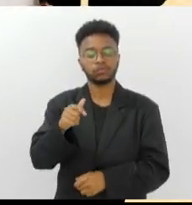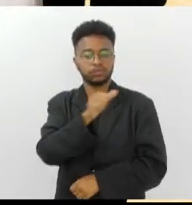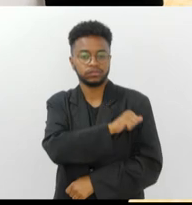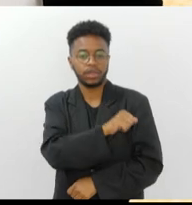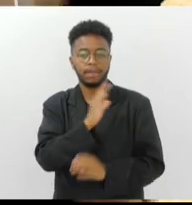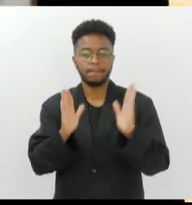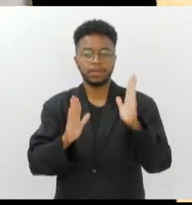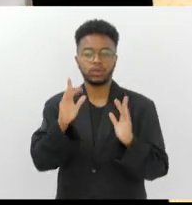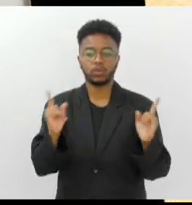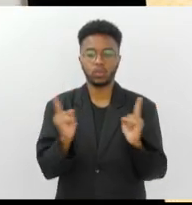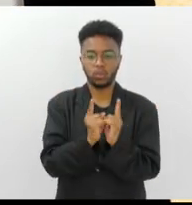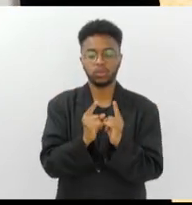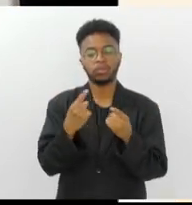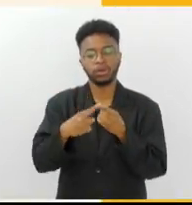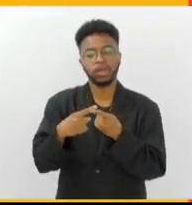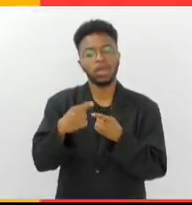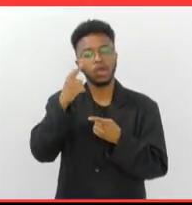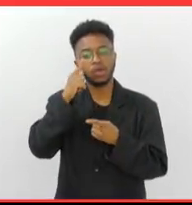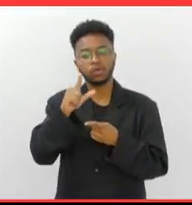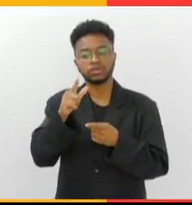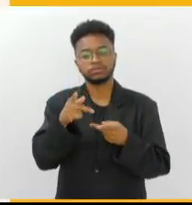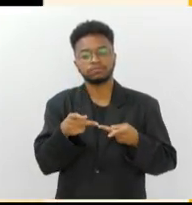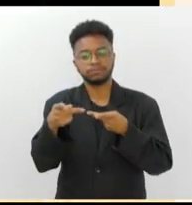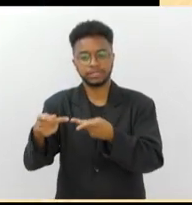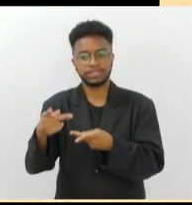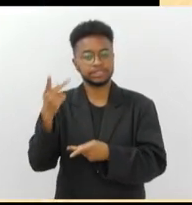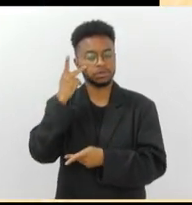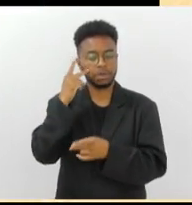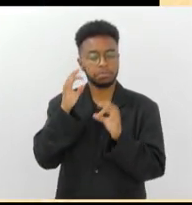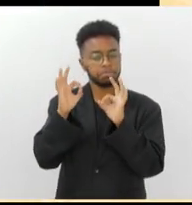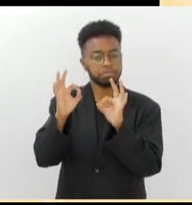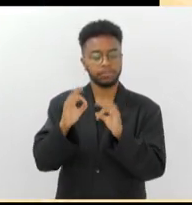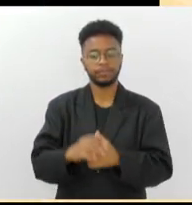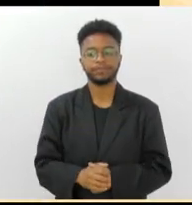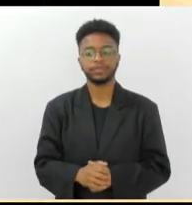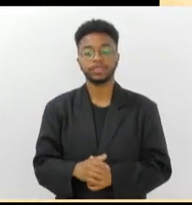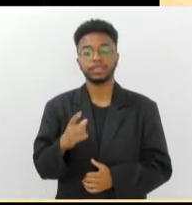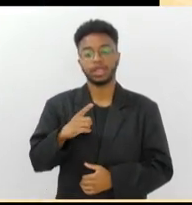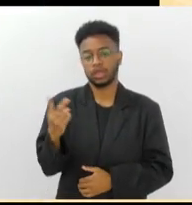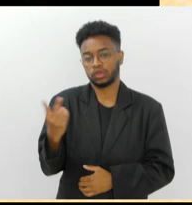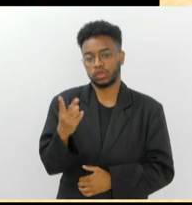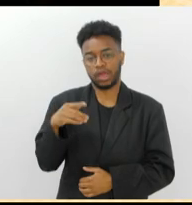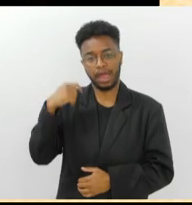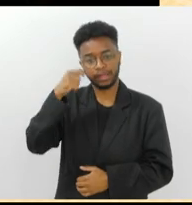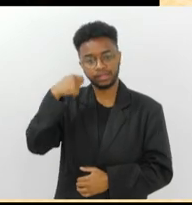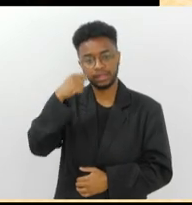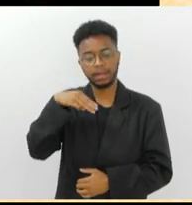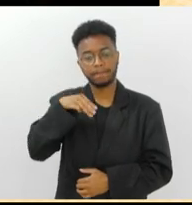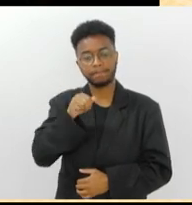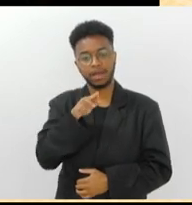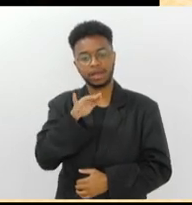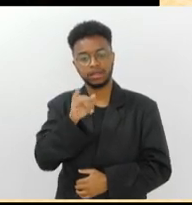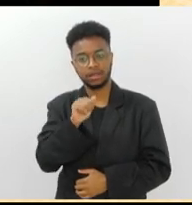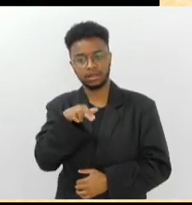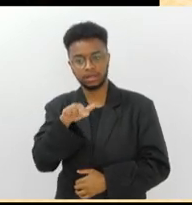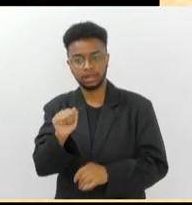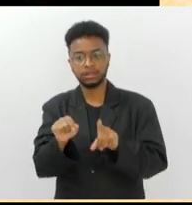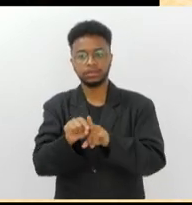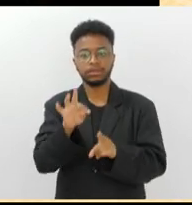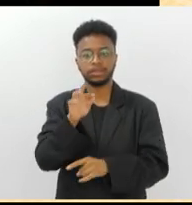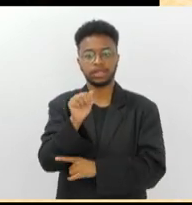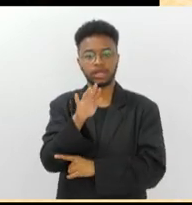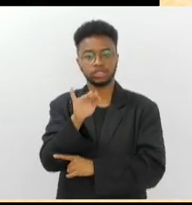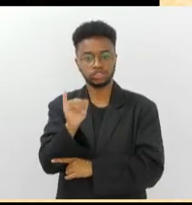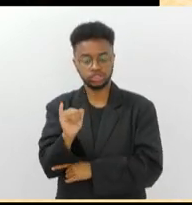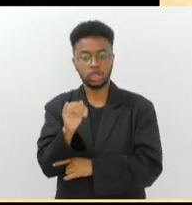temporada após fazer sucesso em São Paulo. No espetáculo, as atrizes Mariana Nunes e Tati Vilela usam o palco